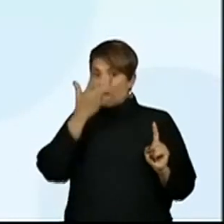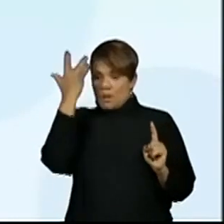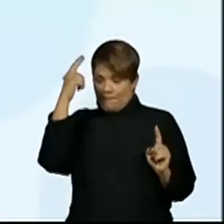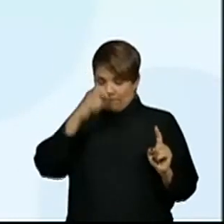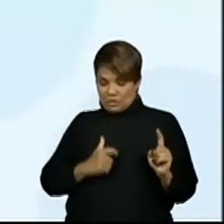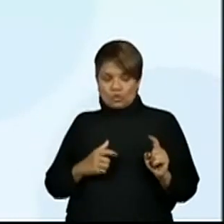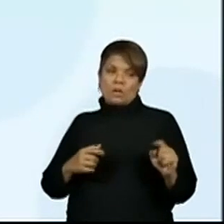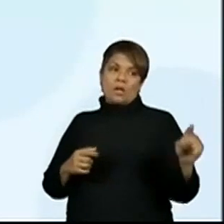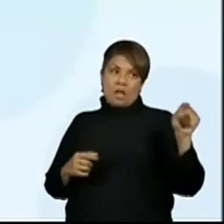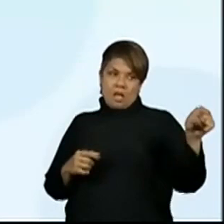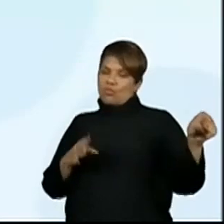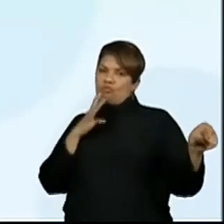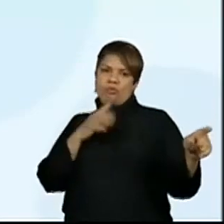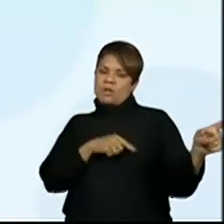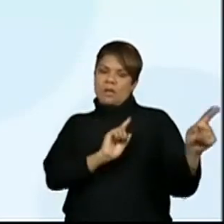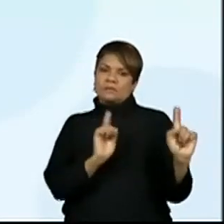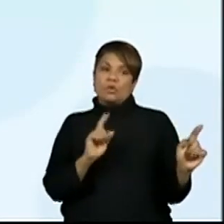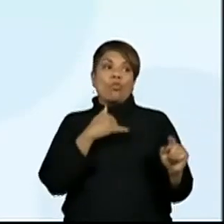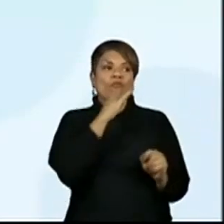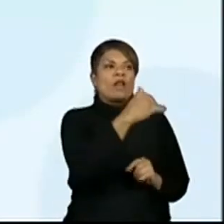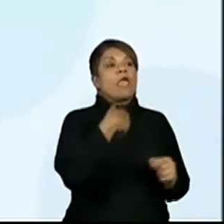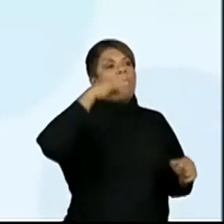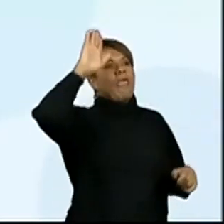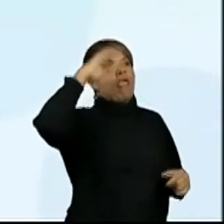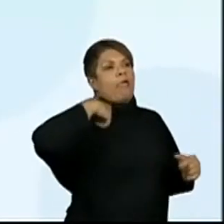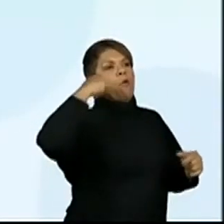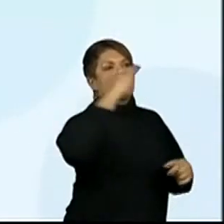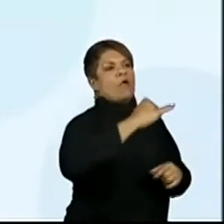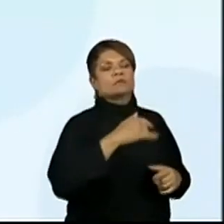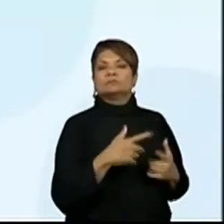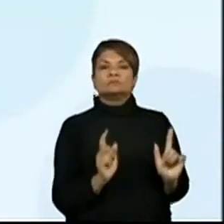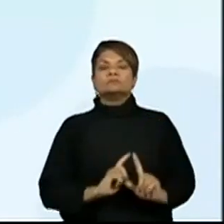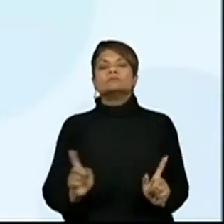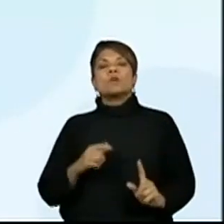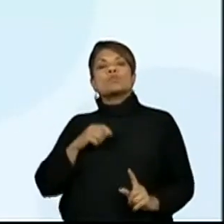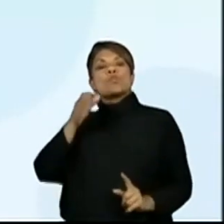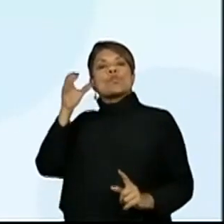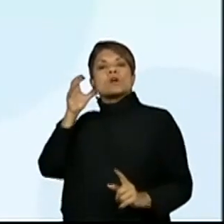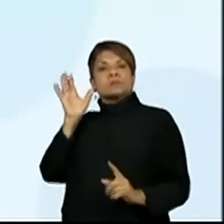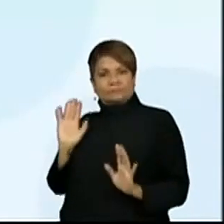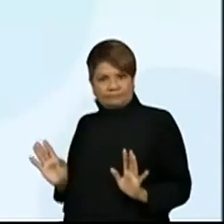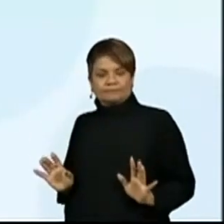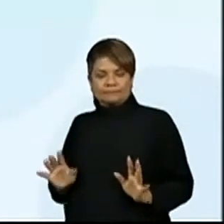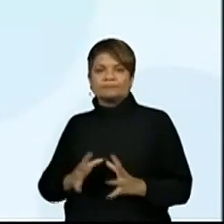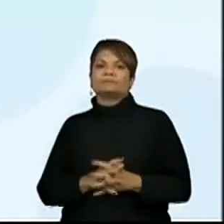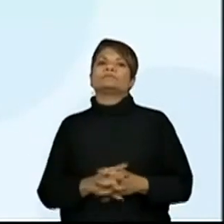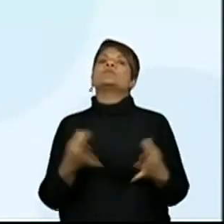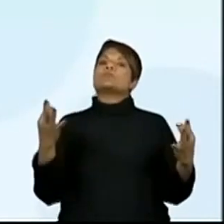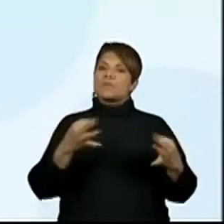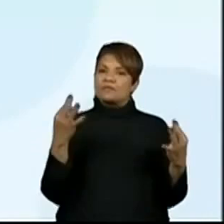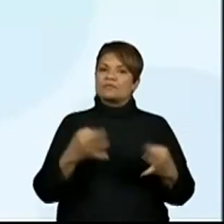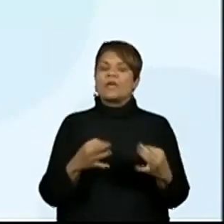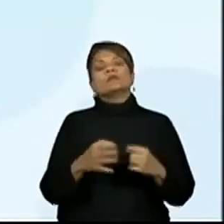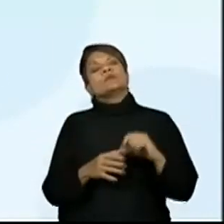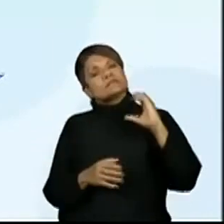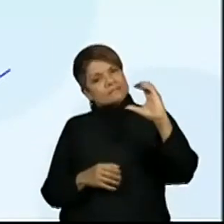desconhecida, porque a pessoa não se identificou. Perfeito. Alternativa correta, C.